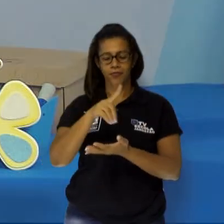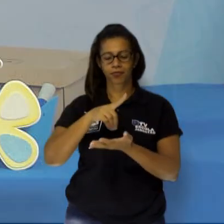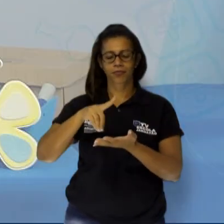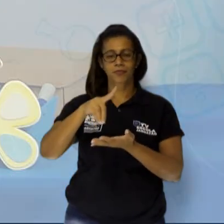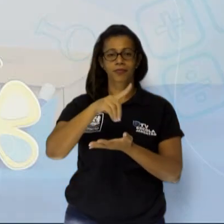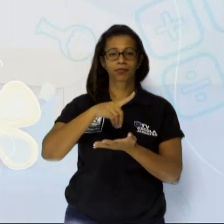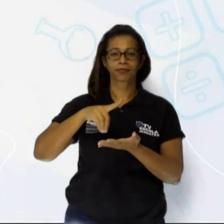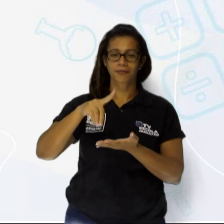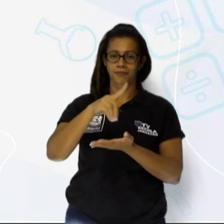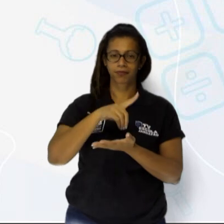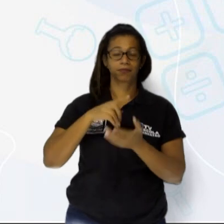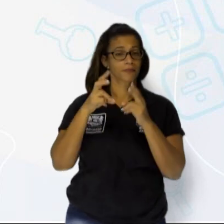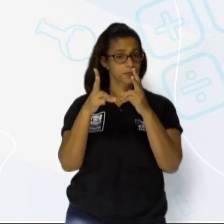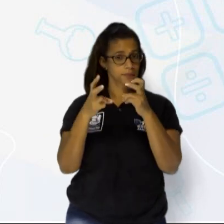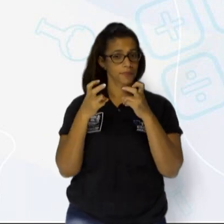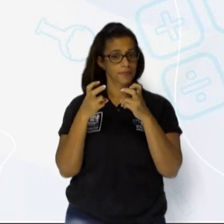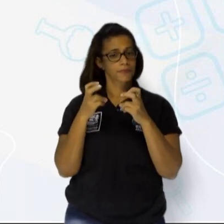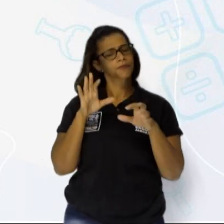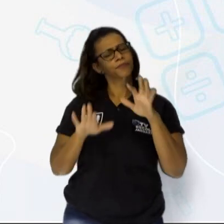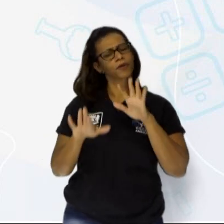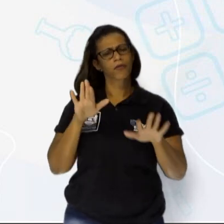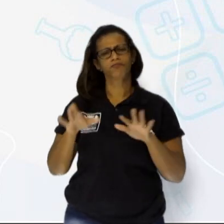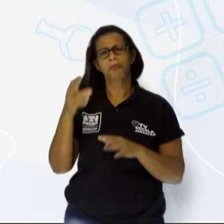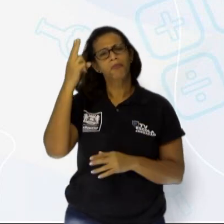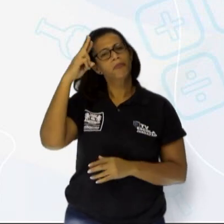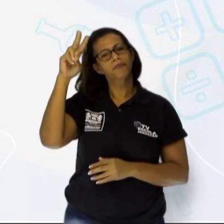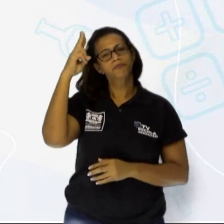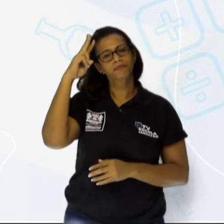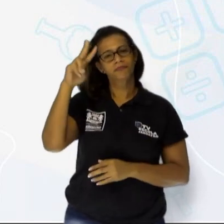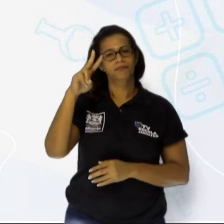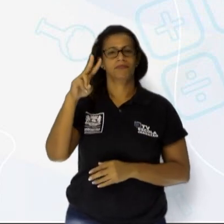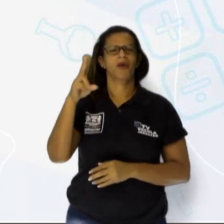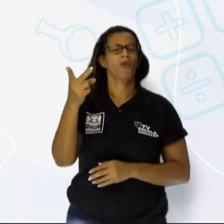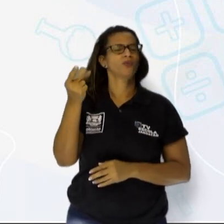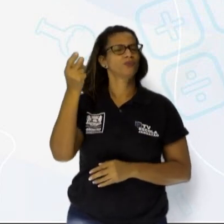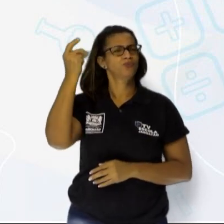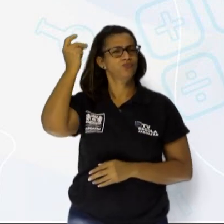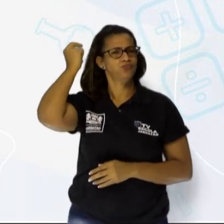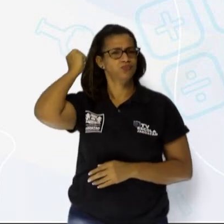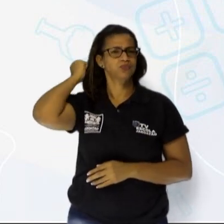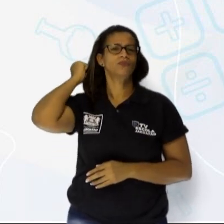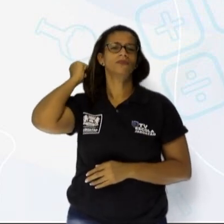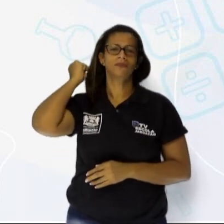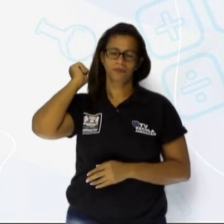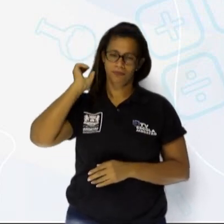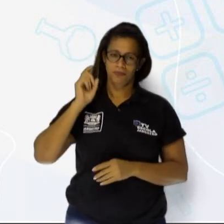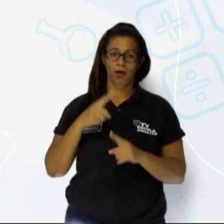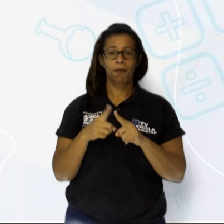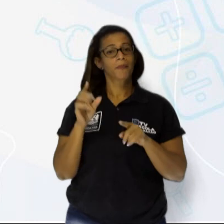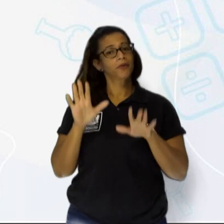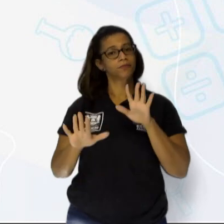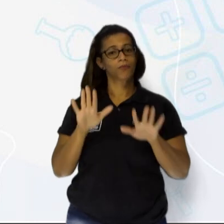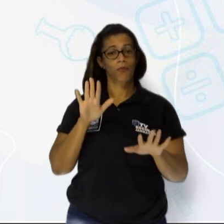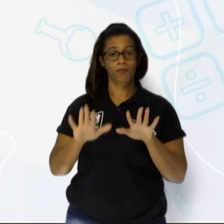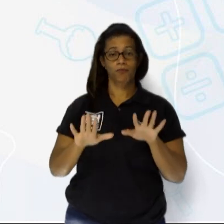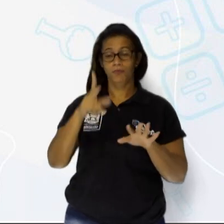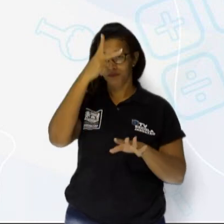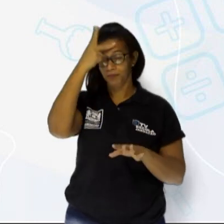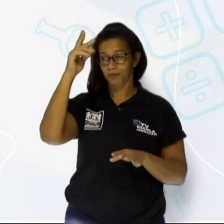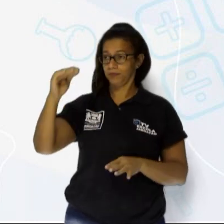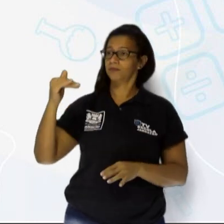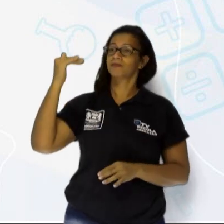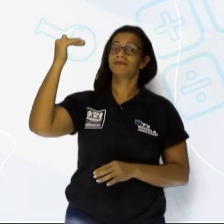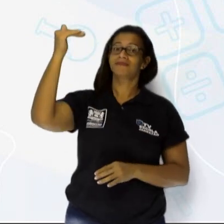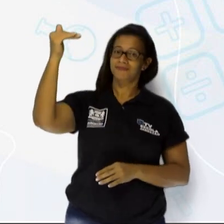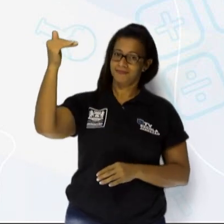Você pode até não lembrar, porque ela é bastante antiga, mas talvez algum adulto aí na sua casa se